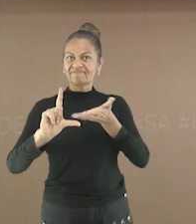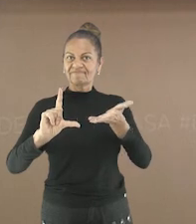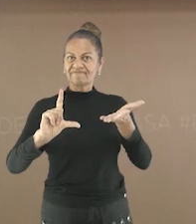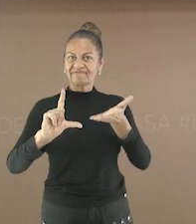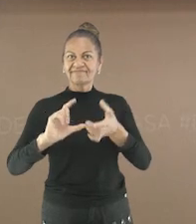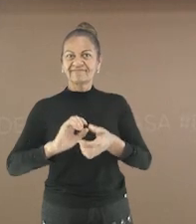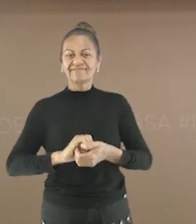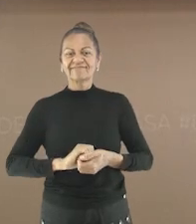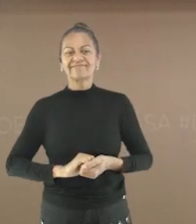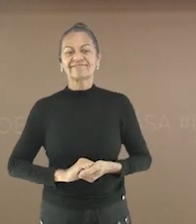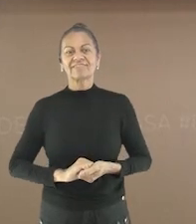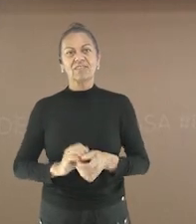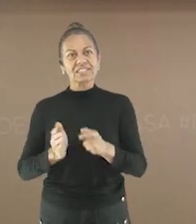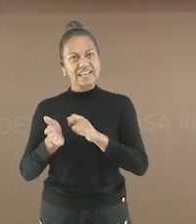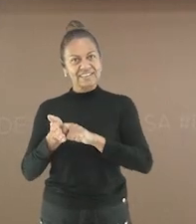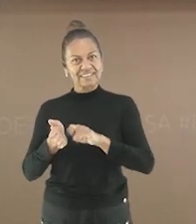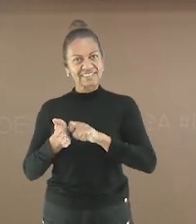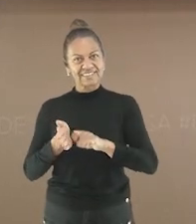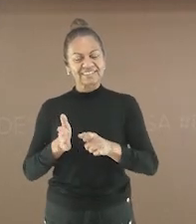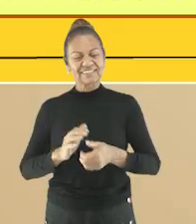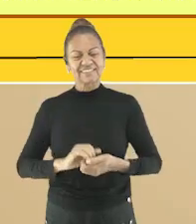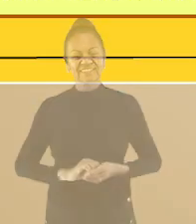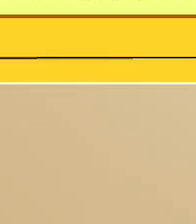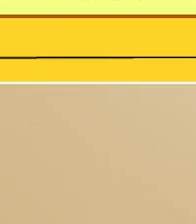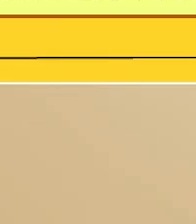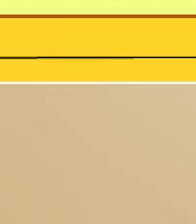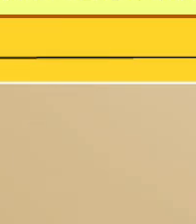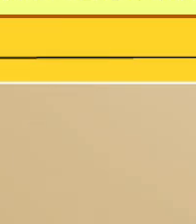Vou dar um tempinho para vocês anotarem